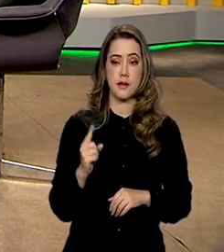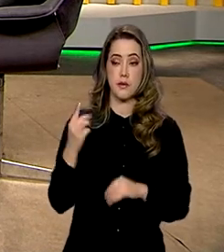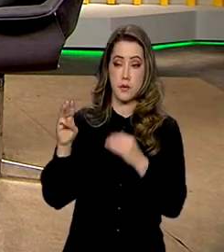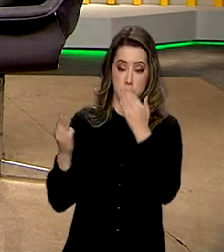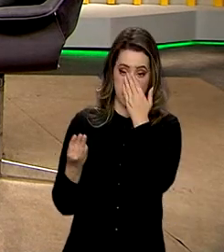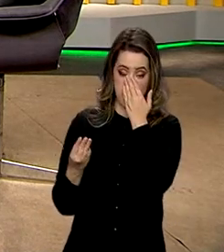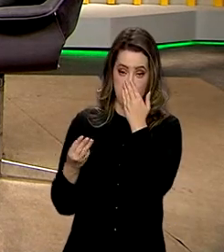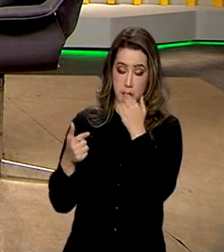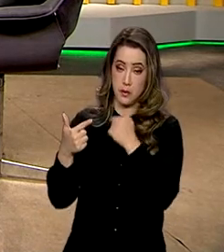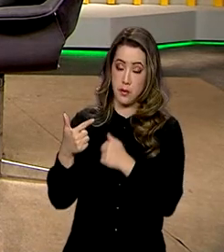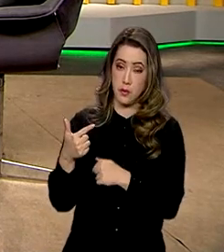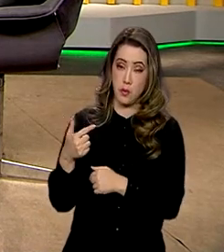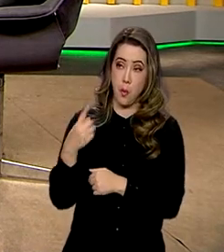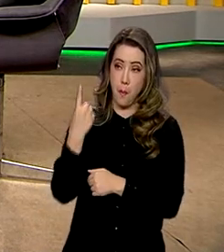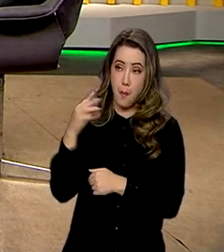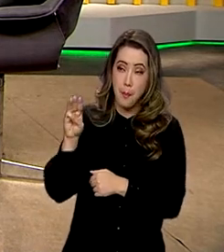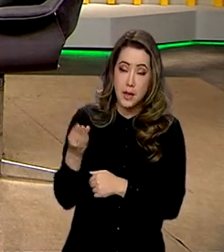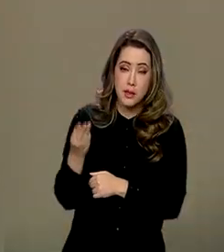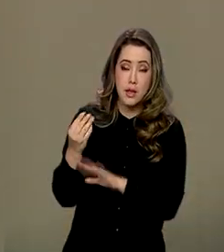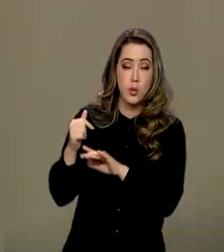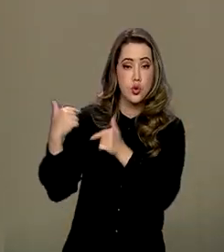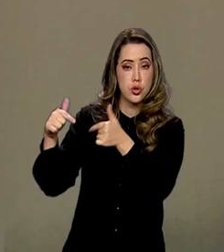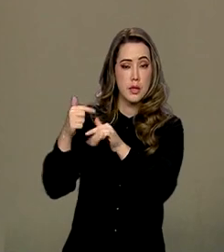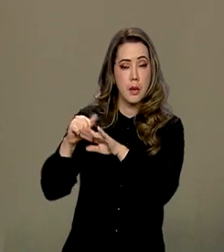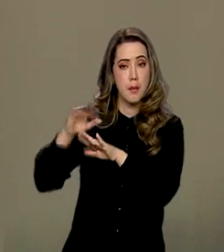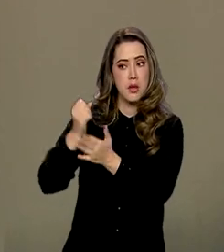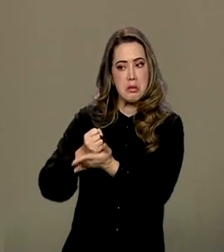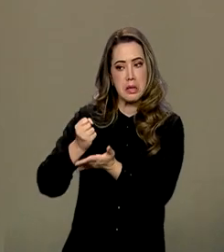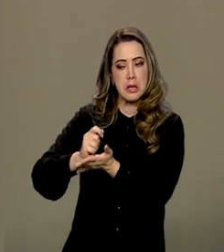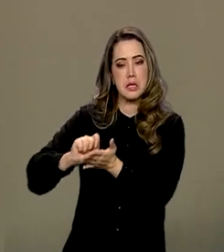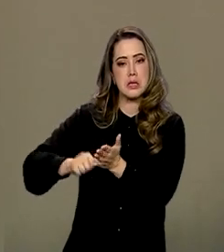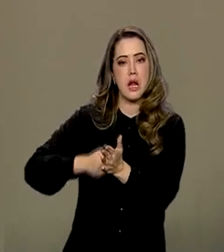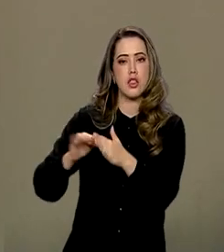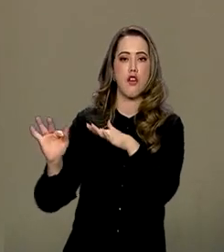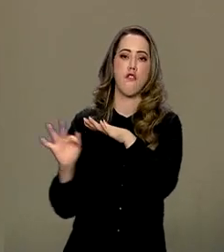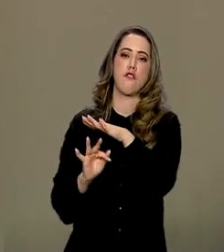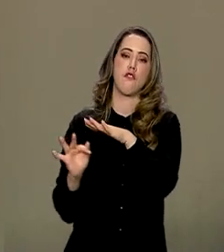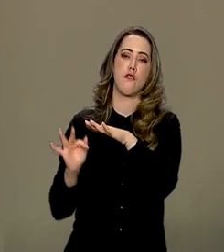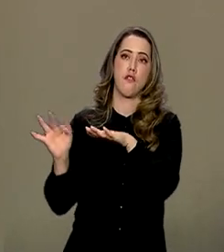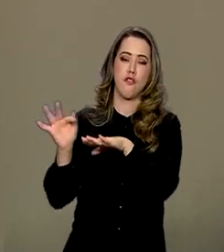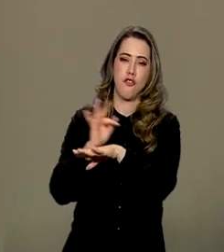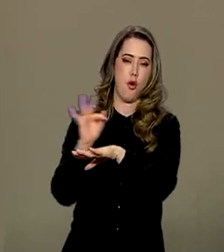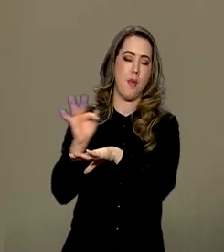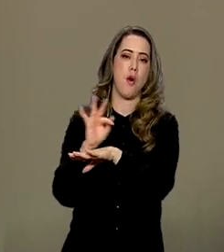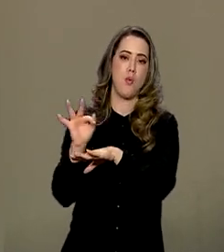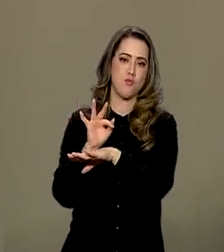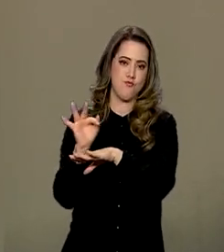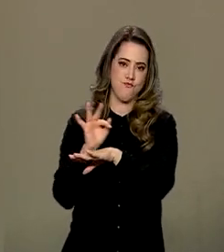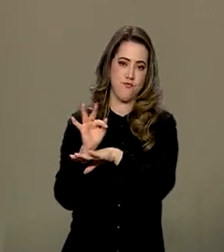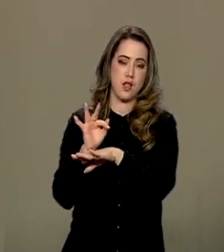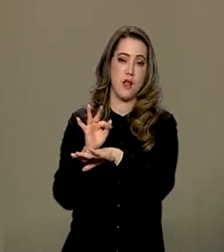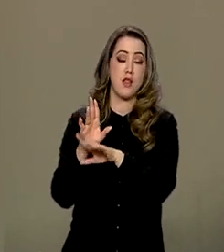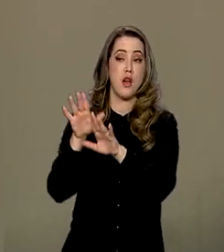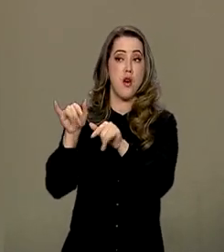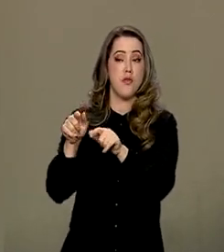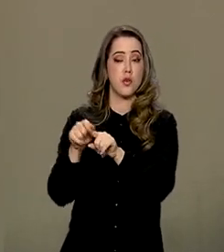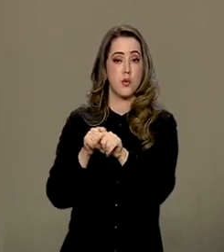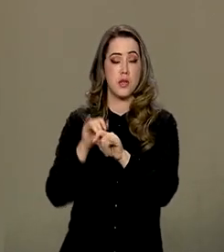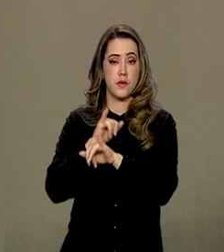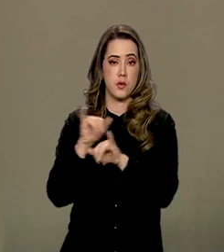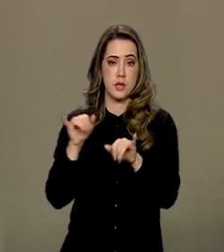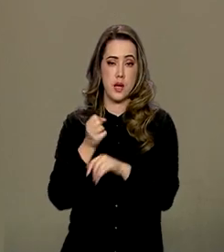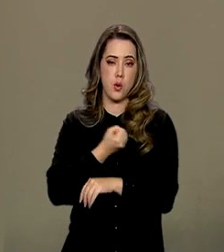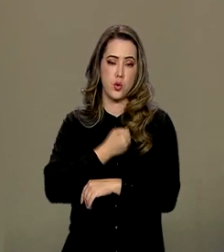.540 novos empregos formais. No final do mês, eu vou anunciar os números de julho. Seguramente,